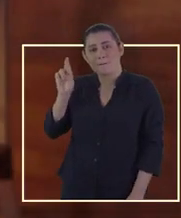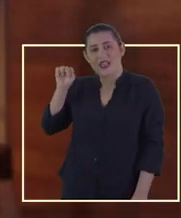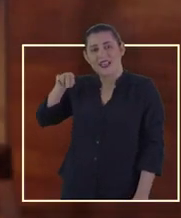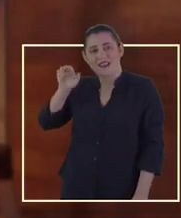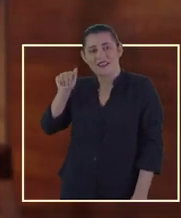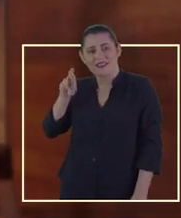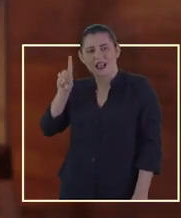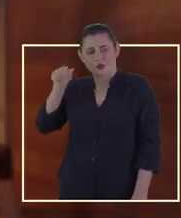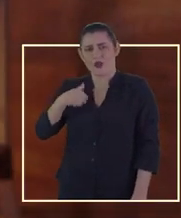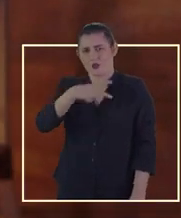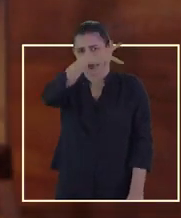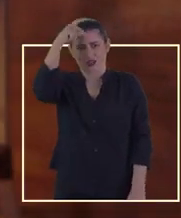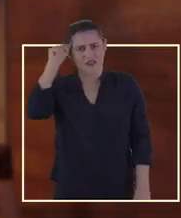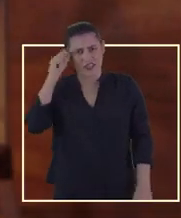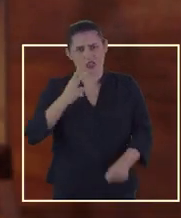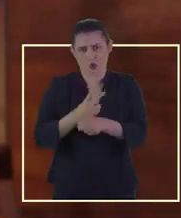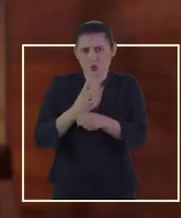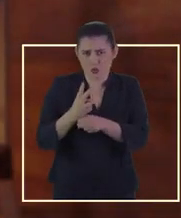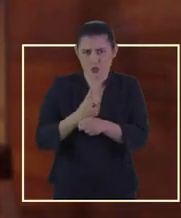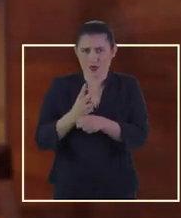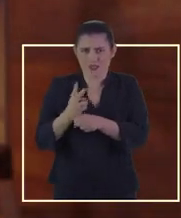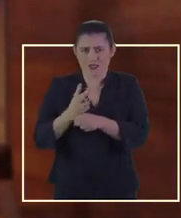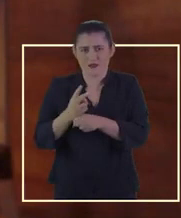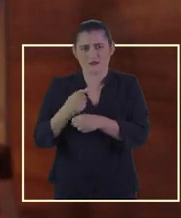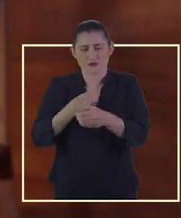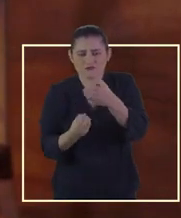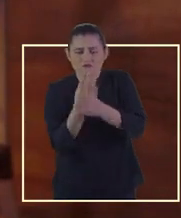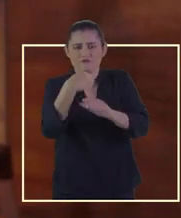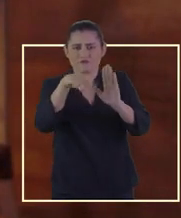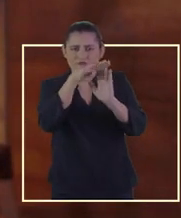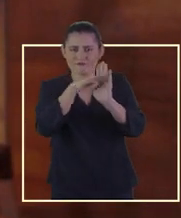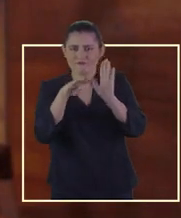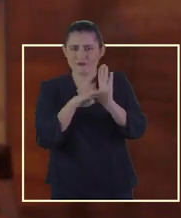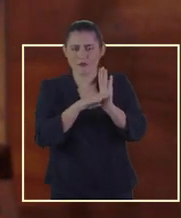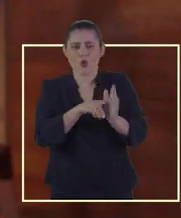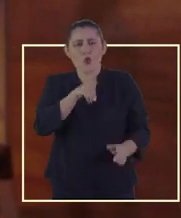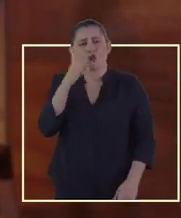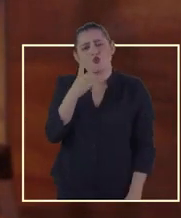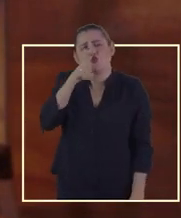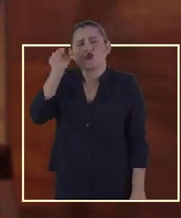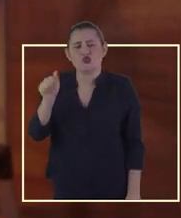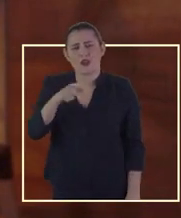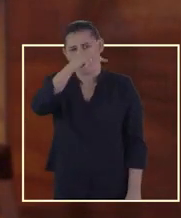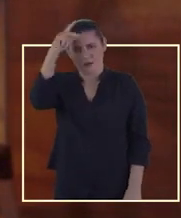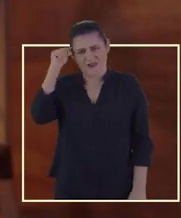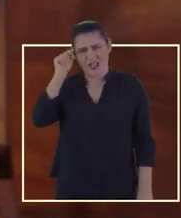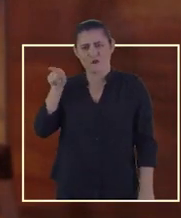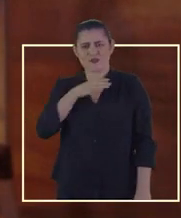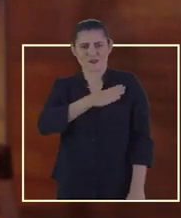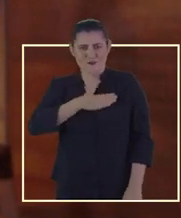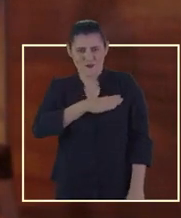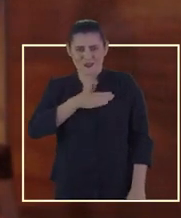Bernardo, eu sou prefeita há dois anos. Nesse período, Bernardo, eu criei um programa chamado Um Dia com a Prefeita.